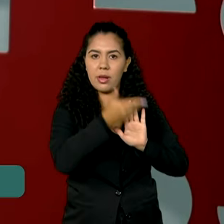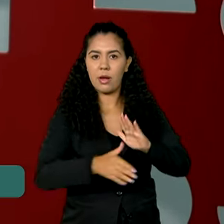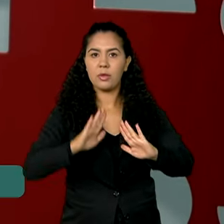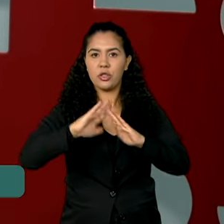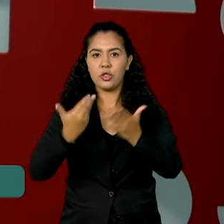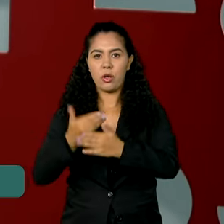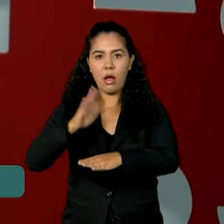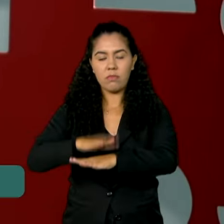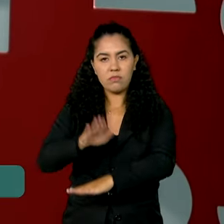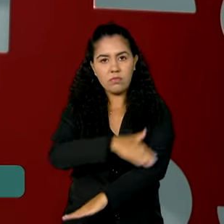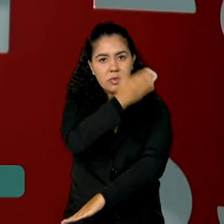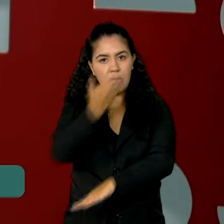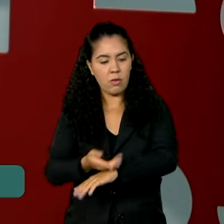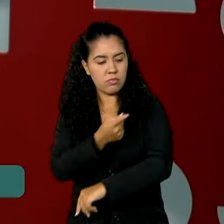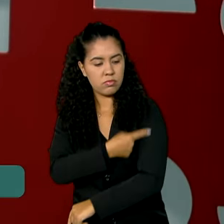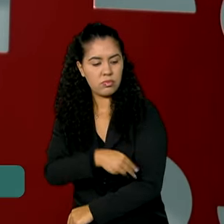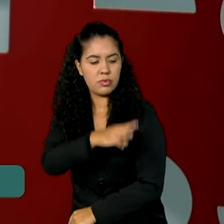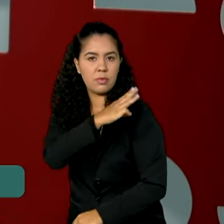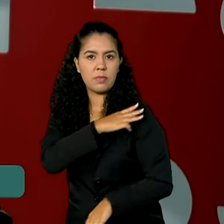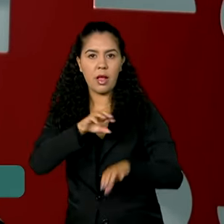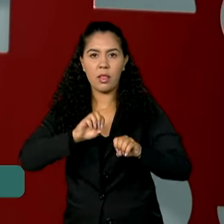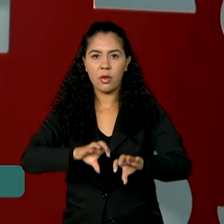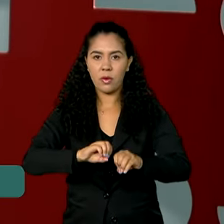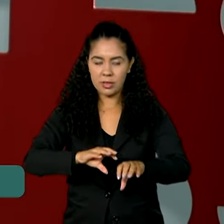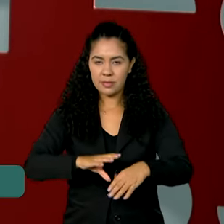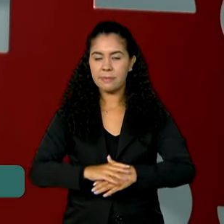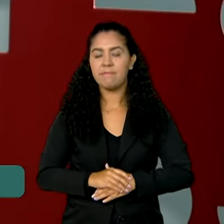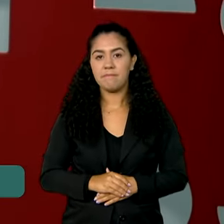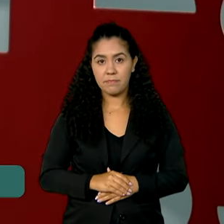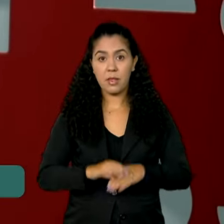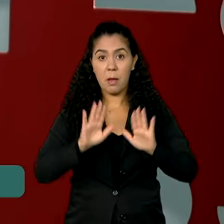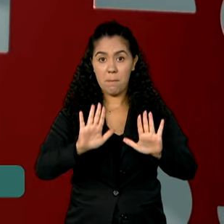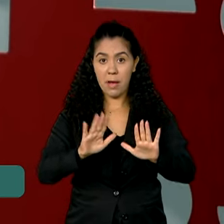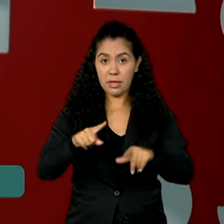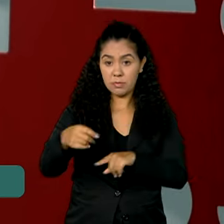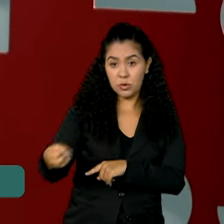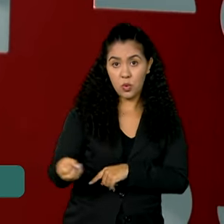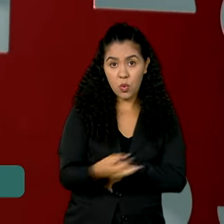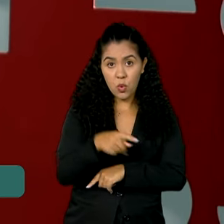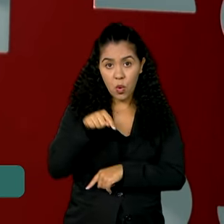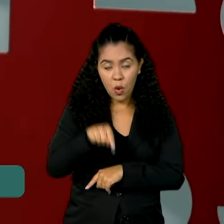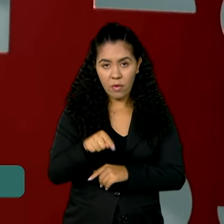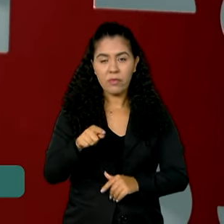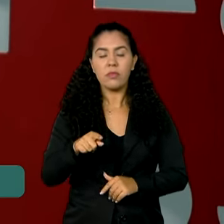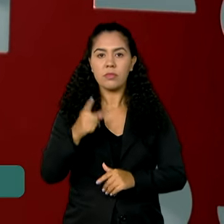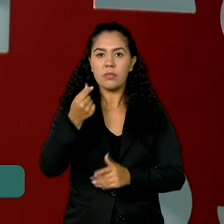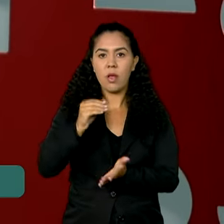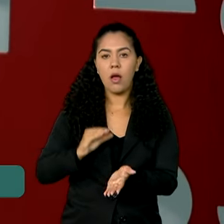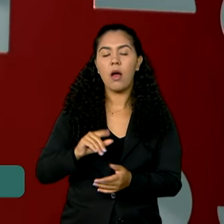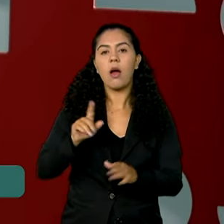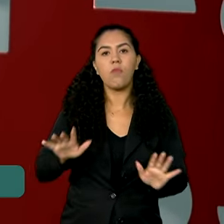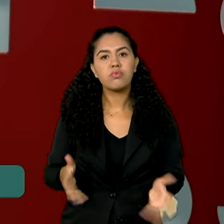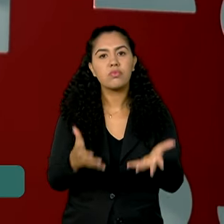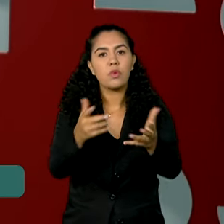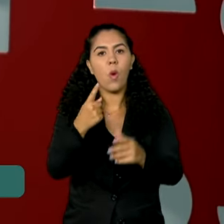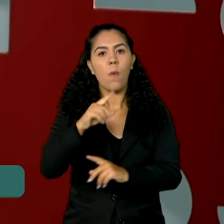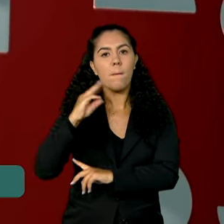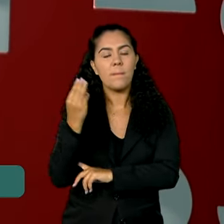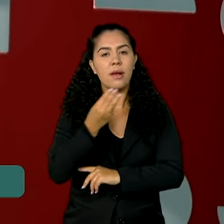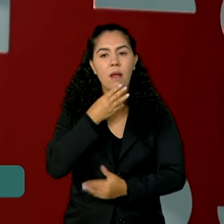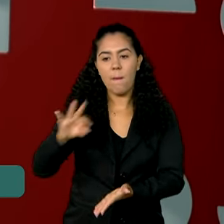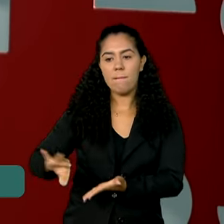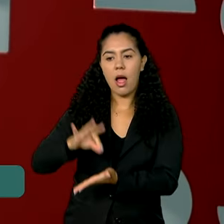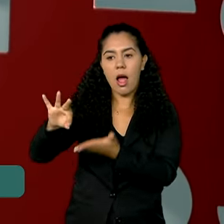etapas e modalidades da educação básica. Para o novo ciclo, será fomentado mais um milhão de matrículas em todo o Brasil,